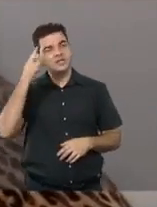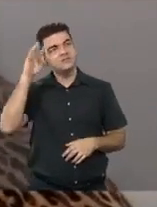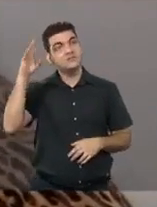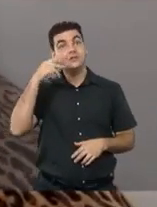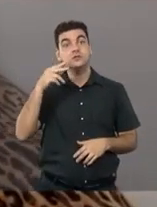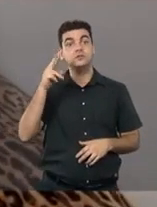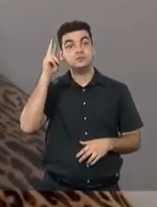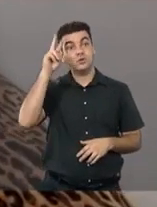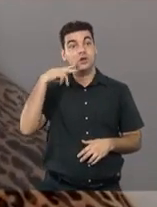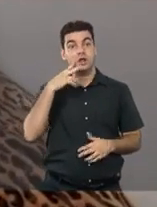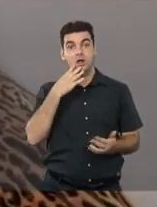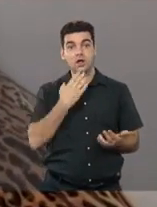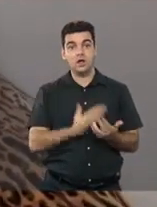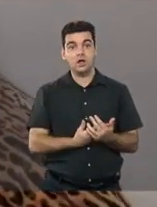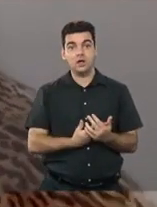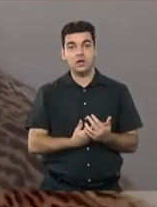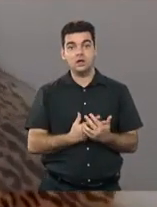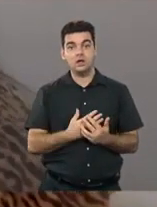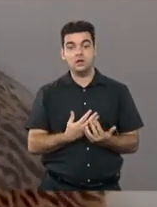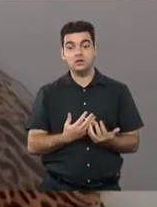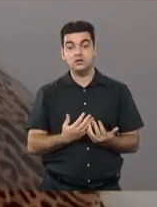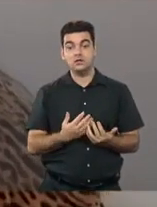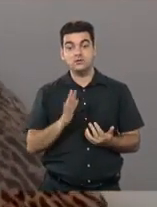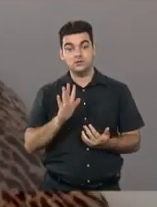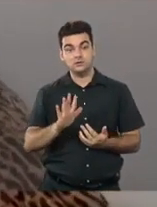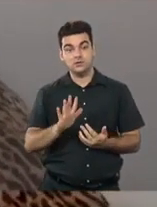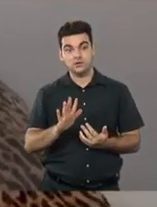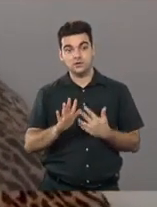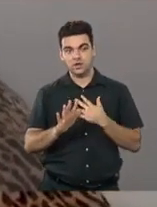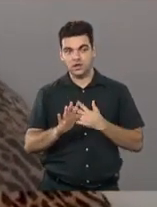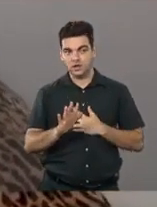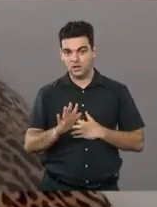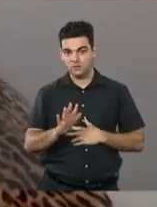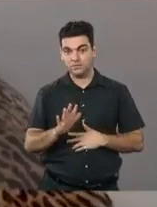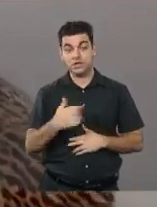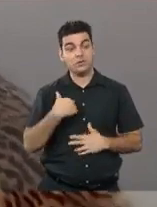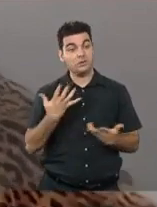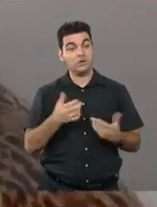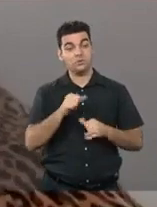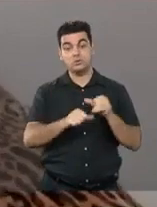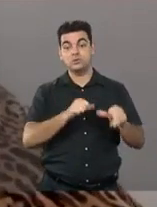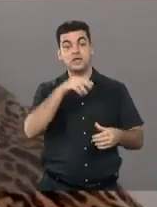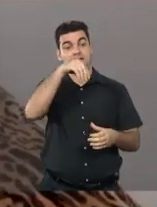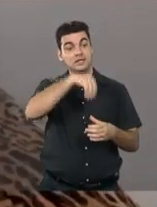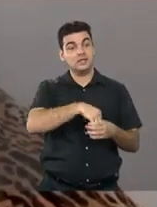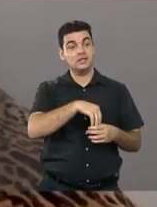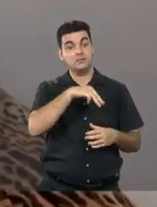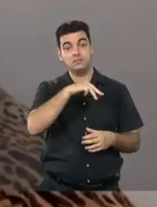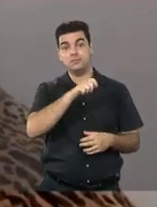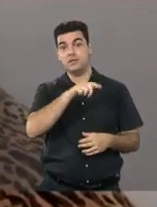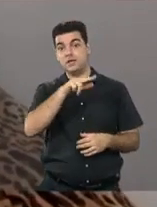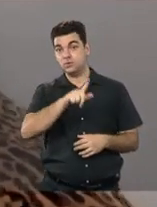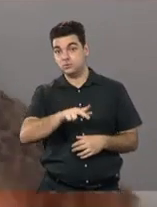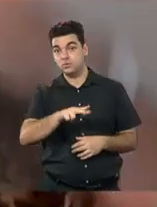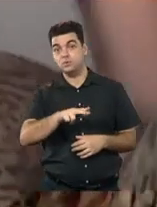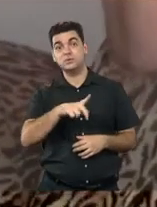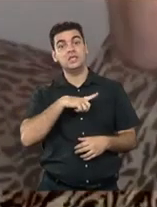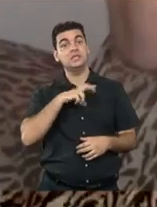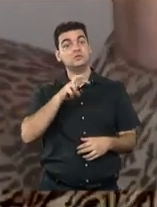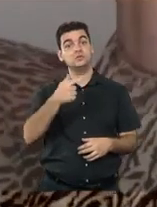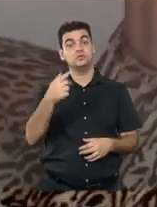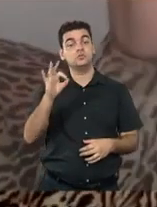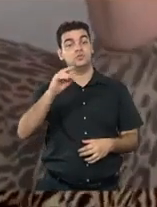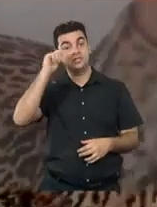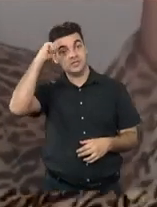domingo à noite ele escreveu para mim, gente, eu tô querendo mudar o nosso empresa, a gente tem 52% negros e temos